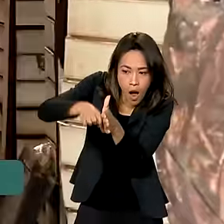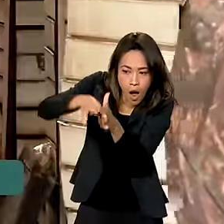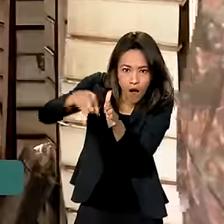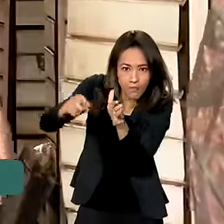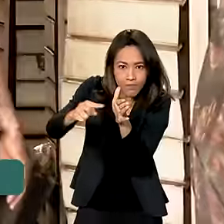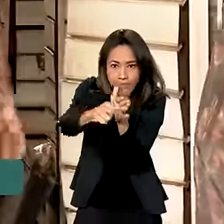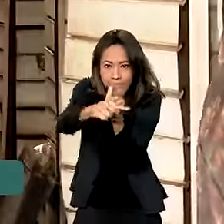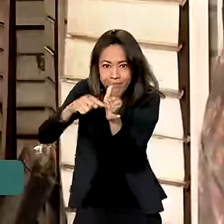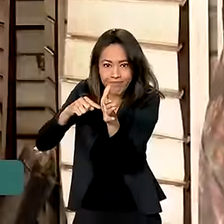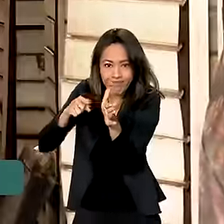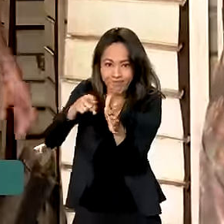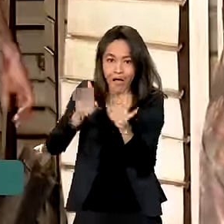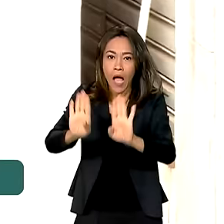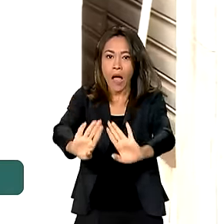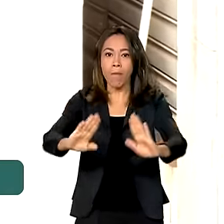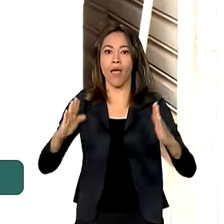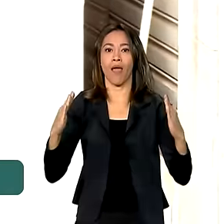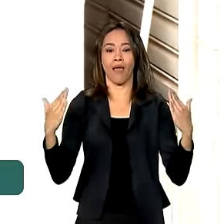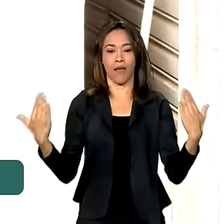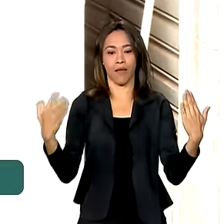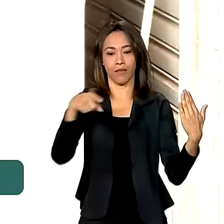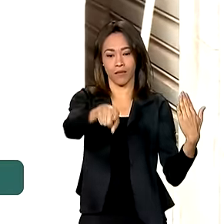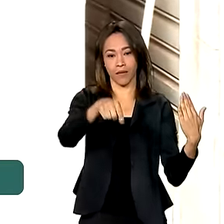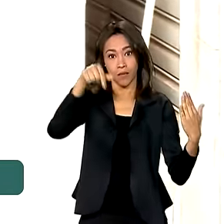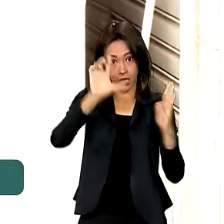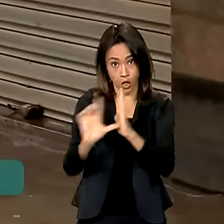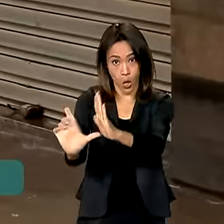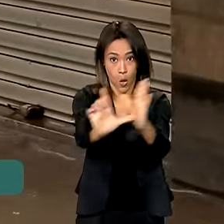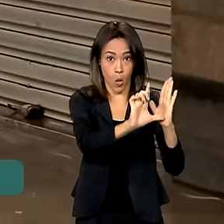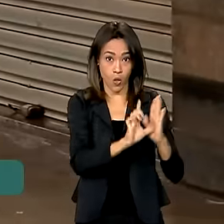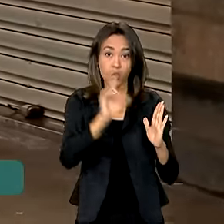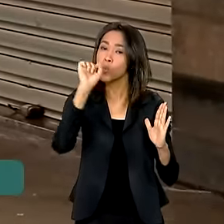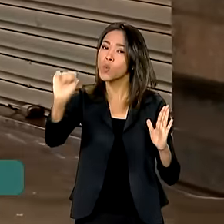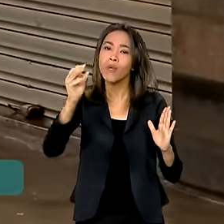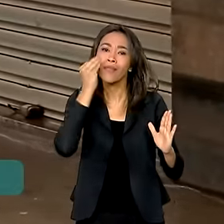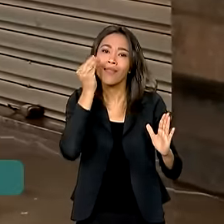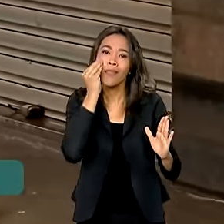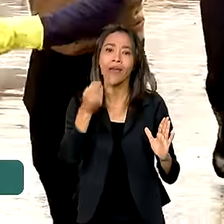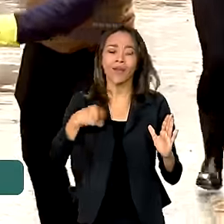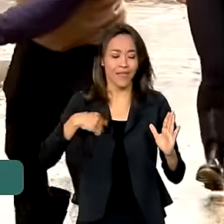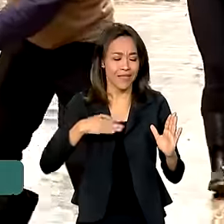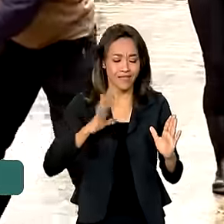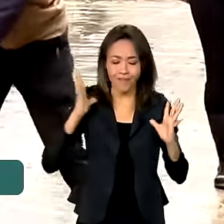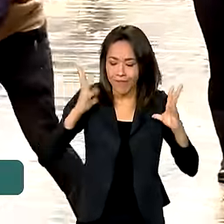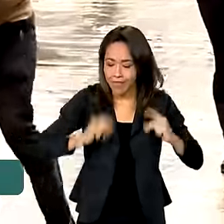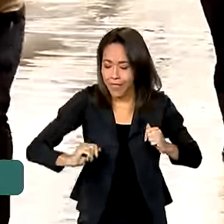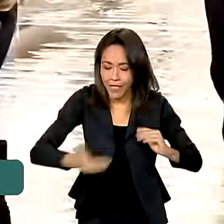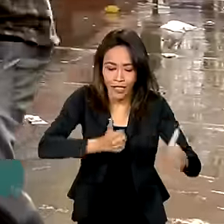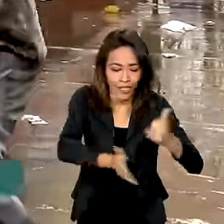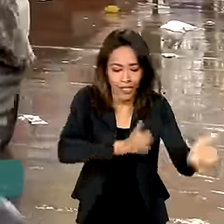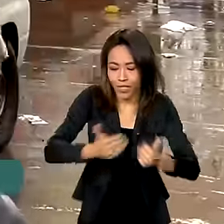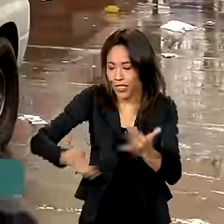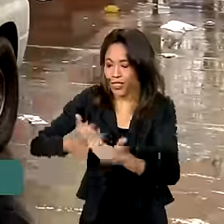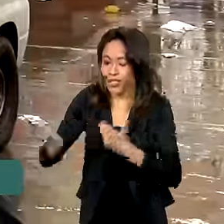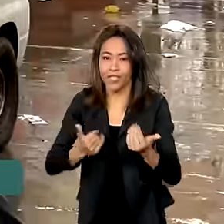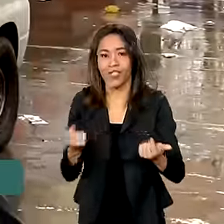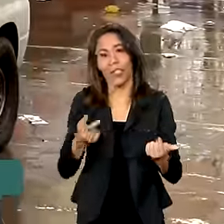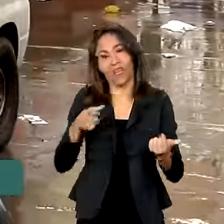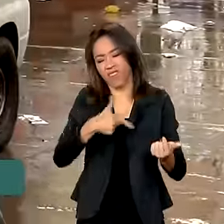As portas abertas no início desta semana são para tentar salvar o que for possível. E